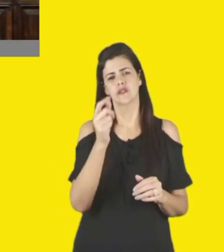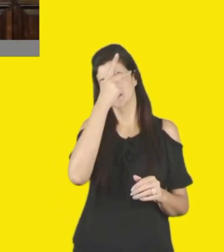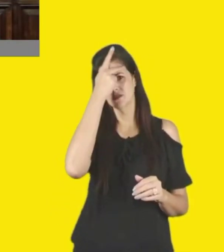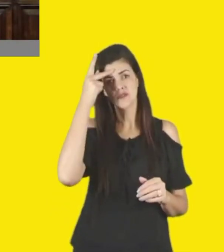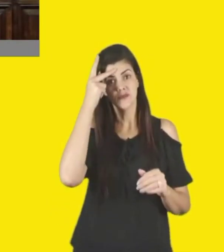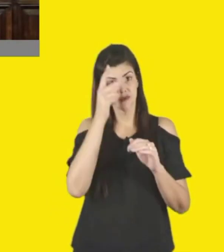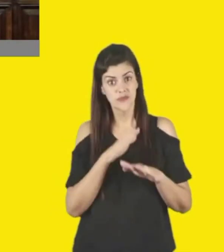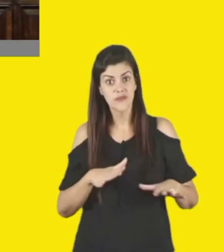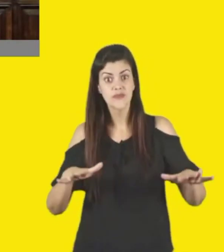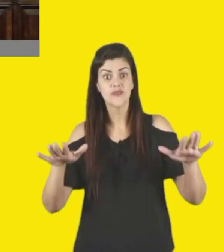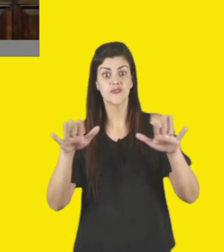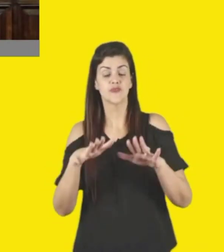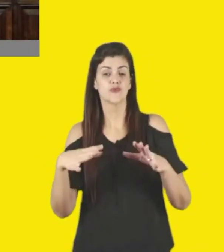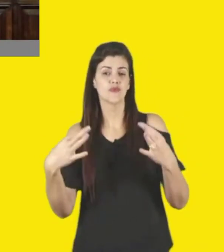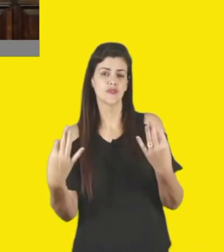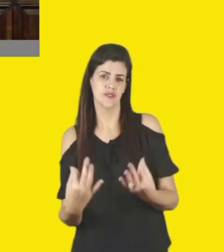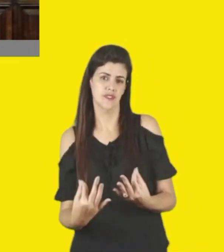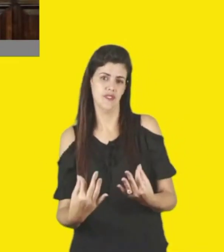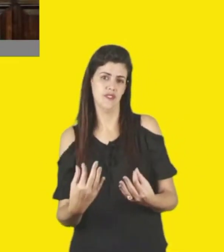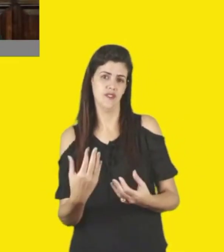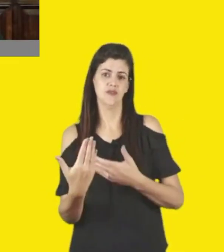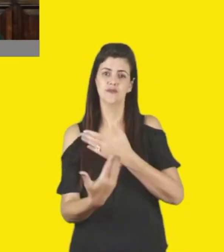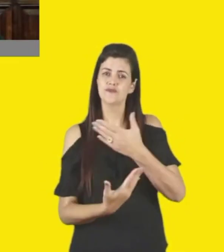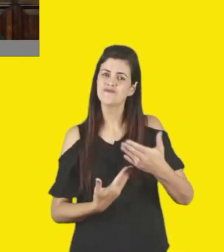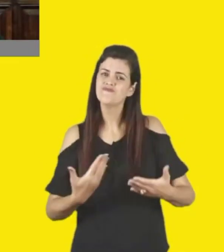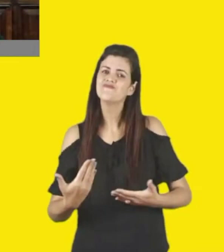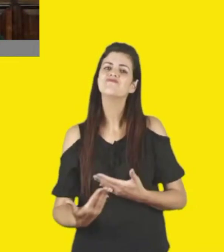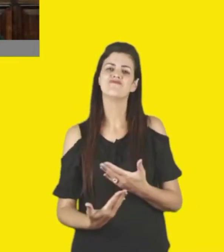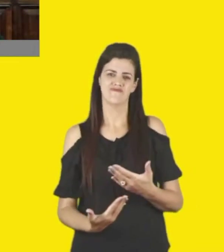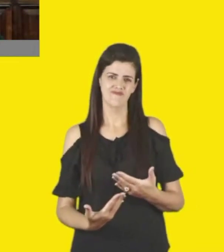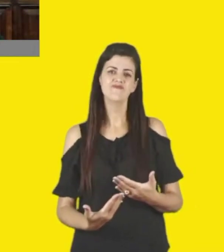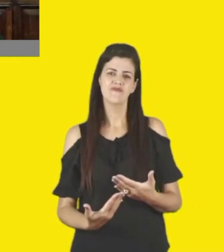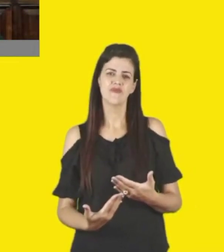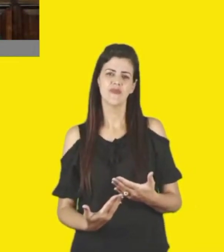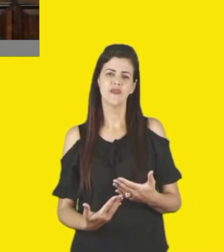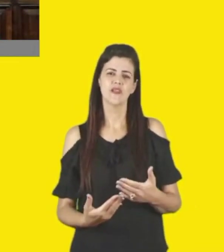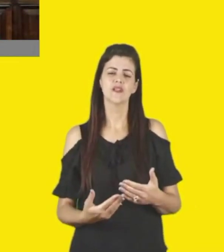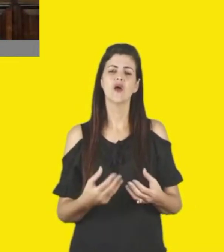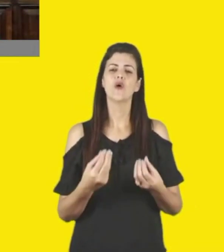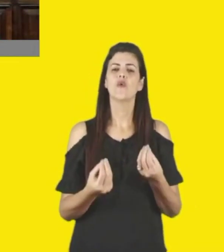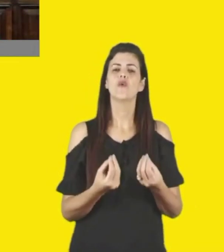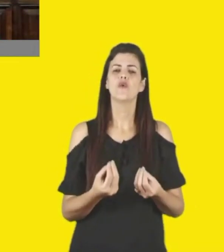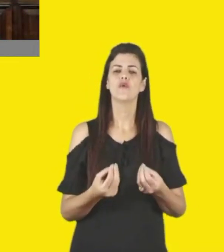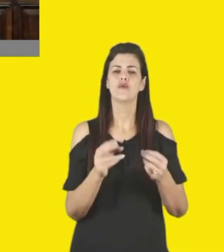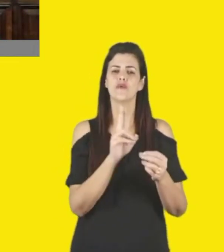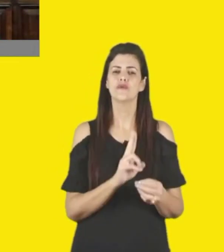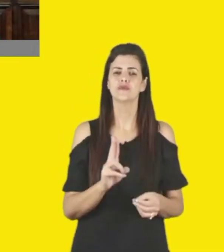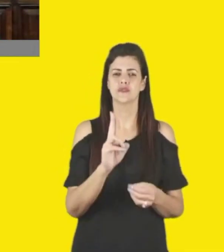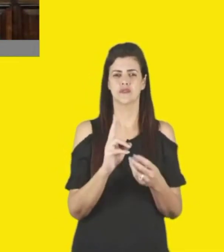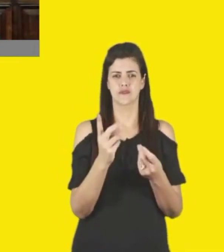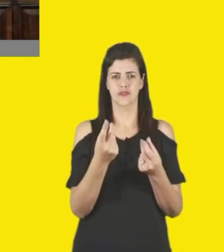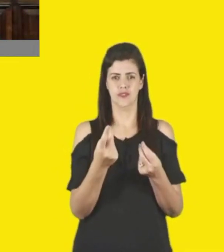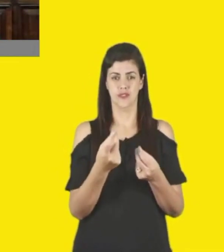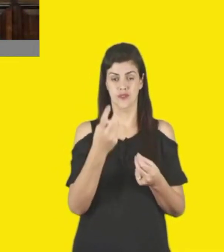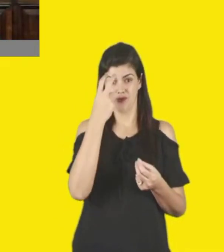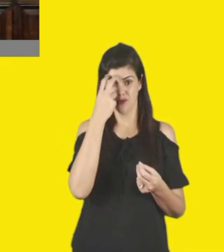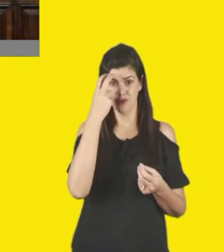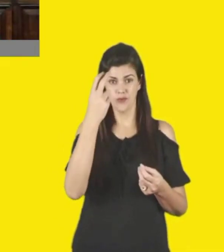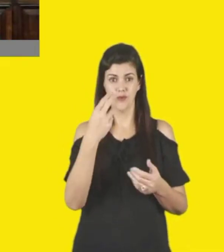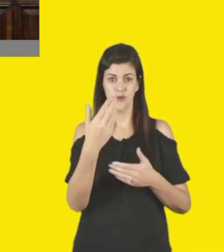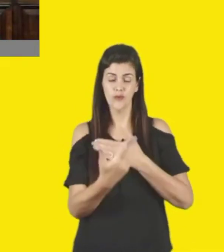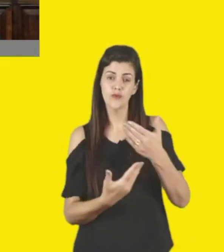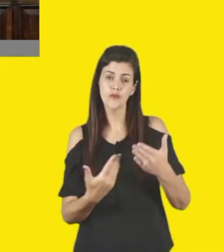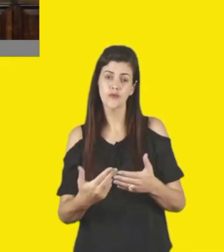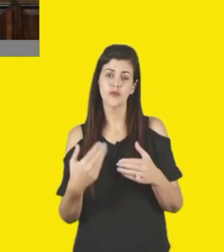democratização, cultura, a cultura democratizar a cultura, o que é isto, e eu acho que a gente tem que começar, essa discussão,